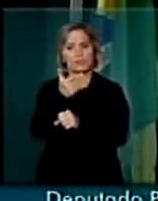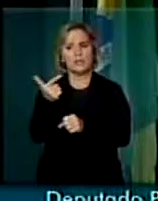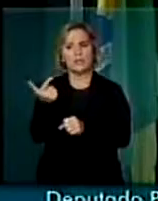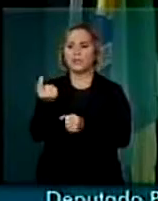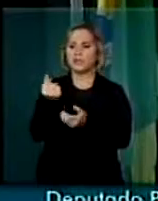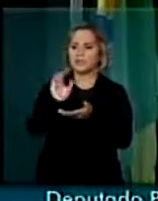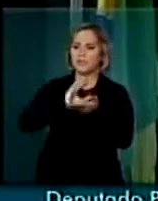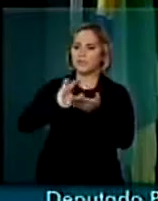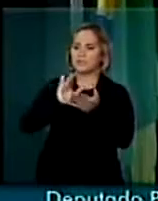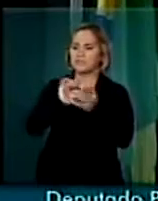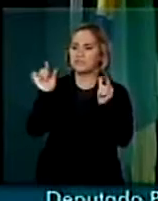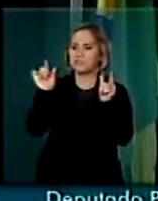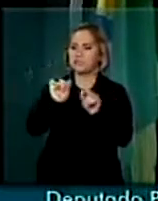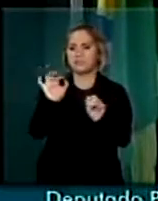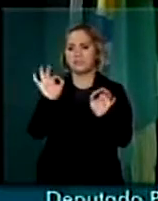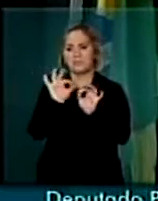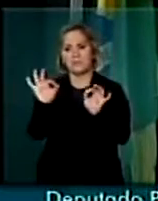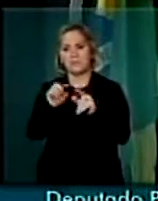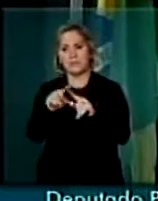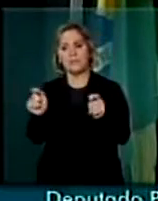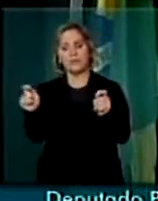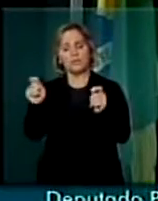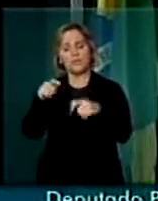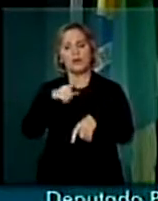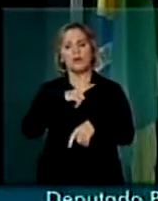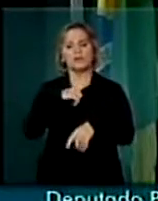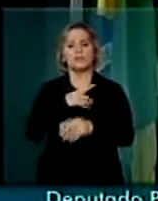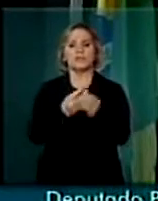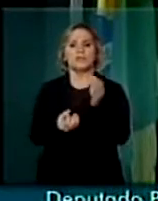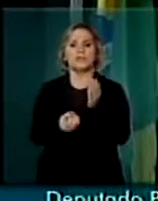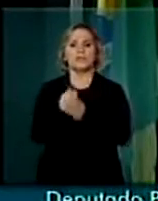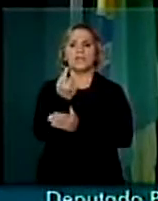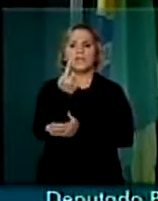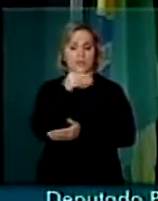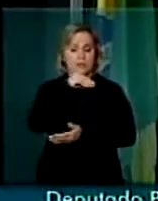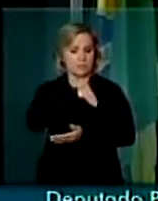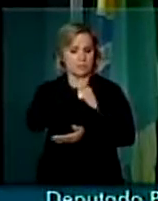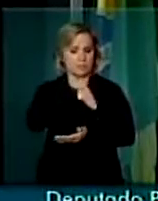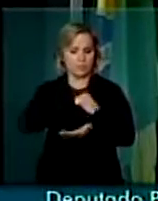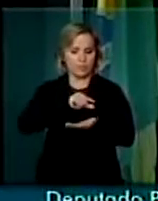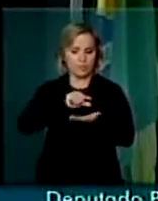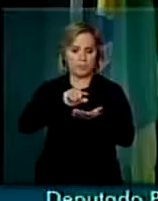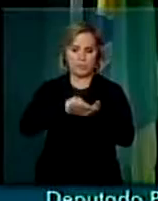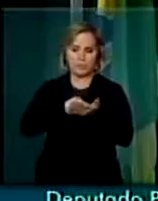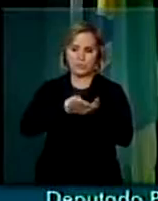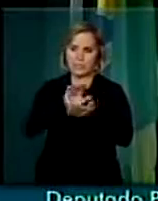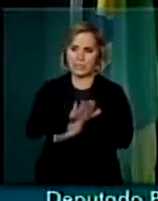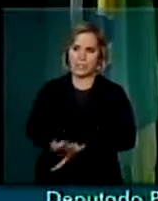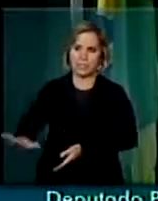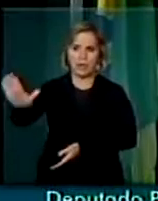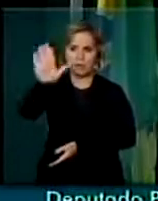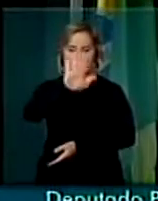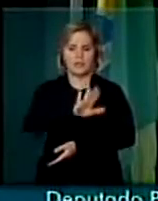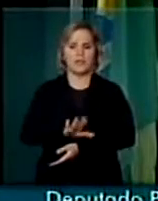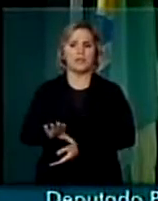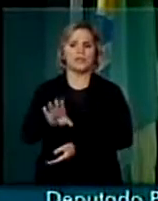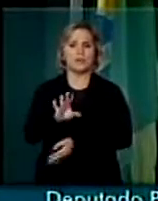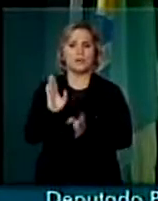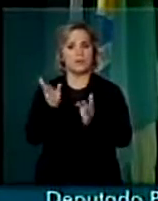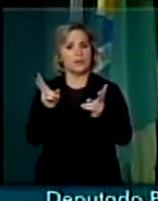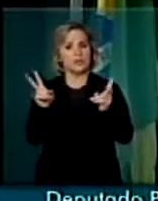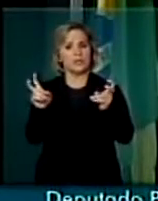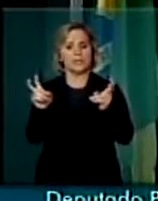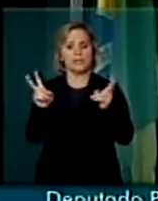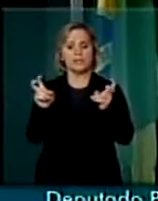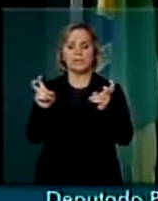e que possa, senhor presidente, criar um piso salarial nacional. E este tema não